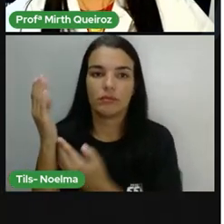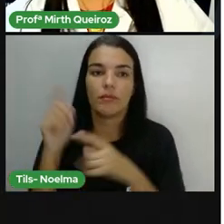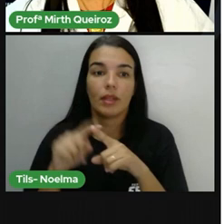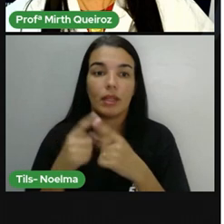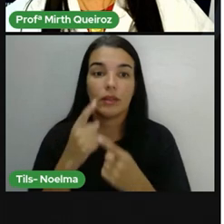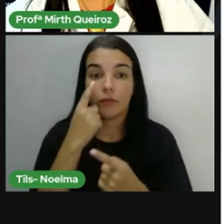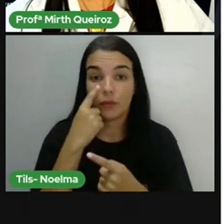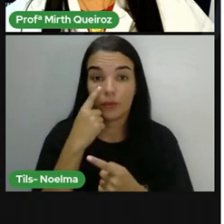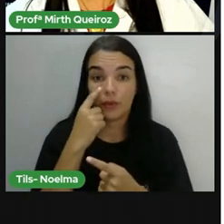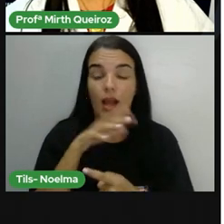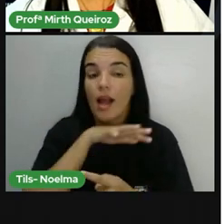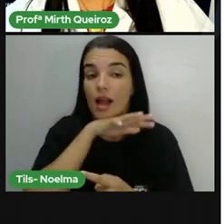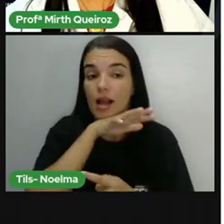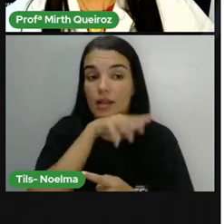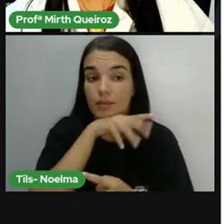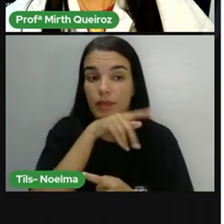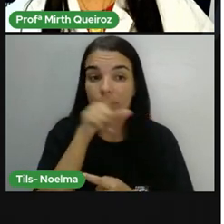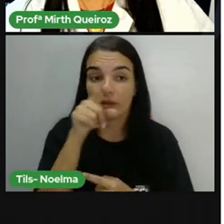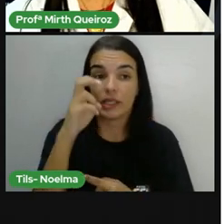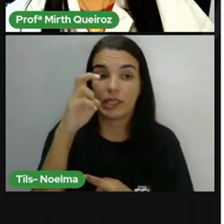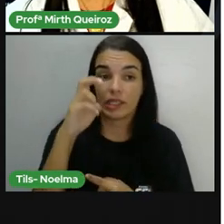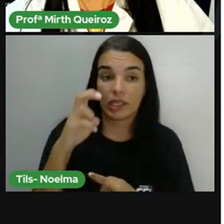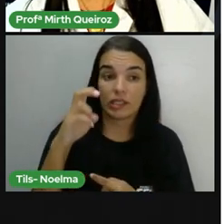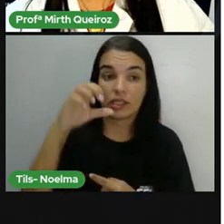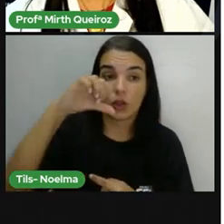Aves aí são 591.